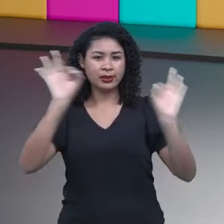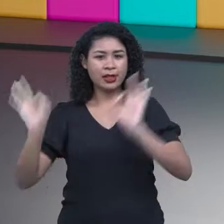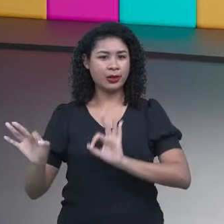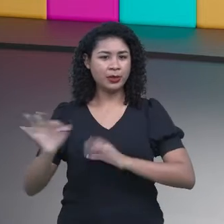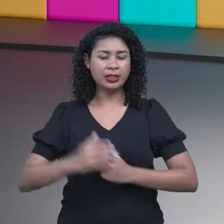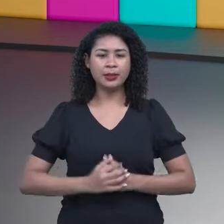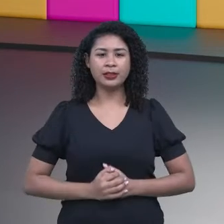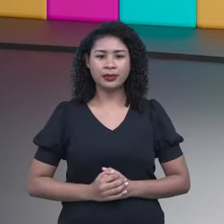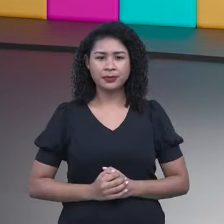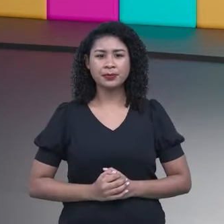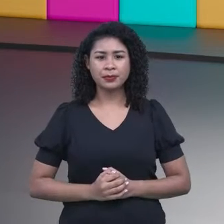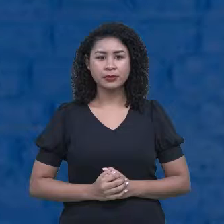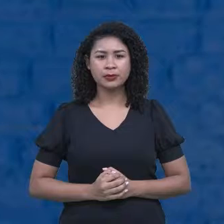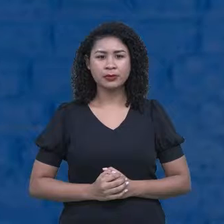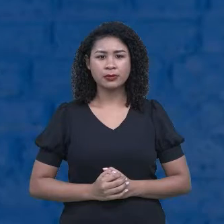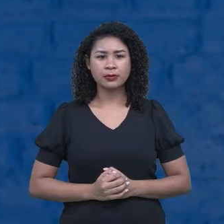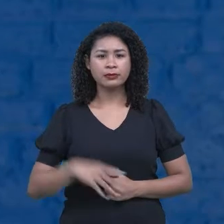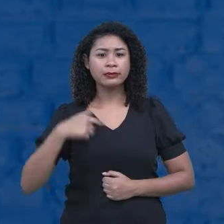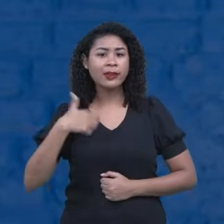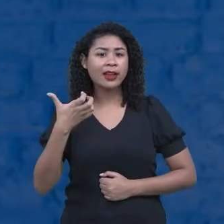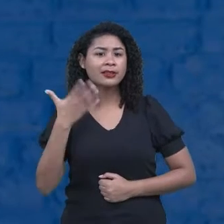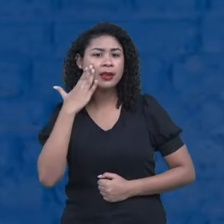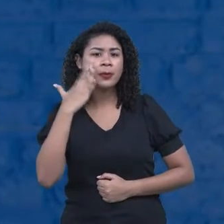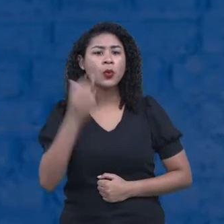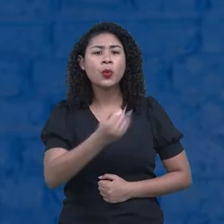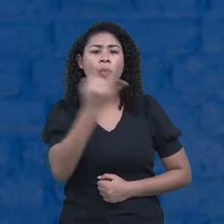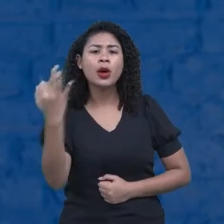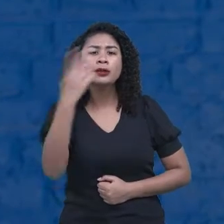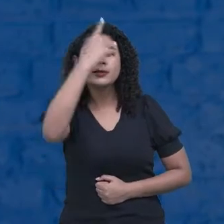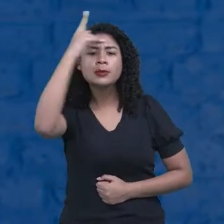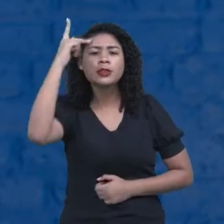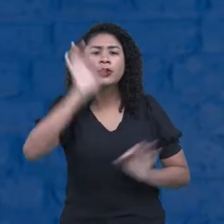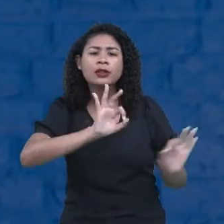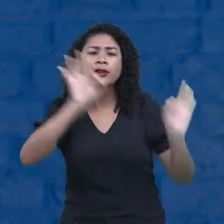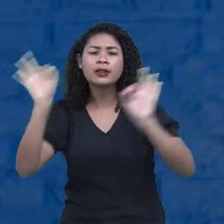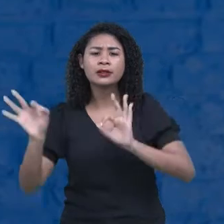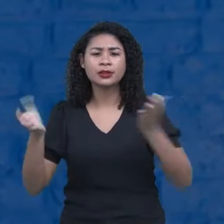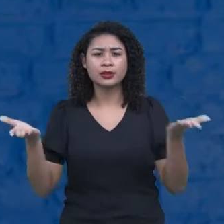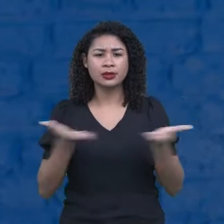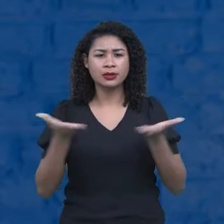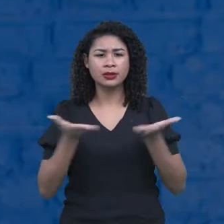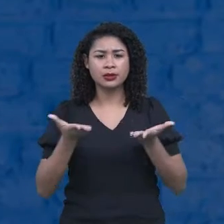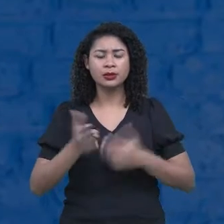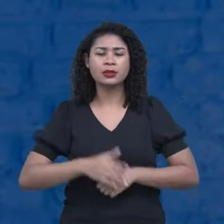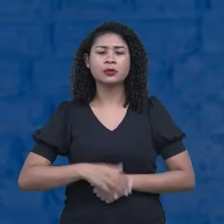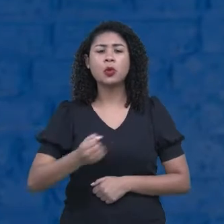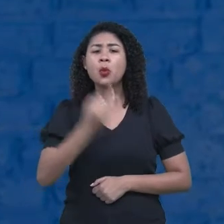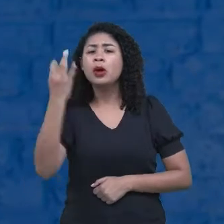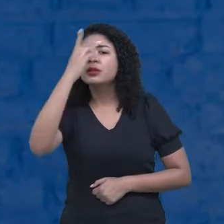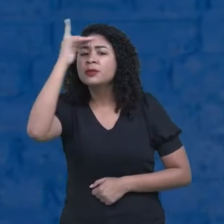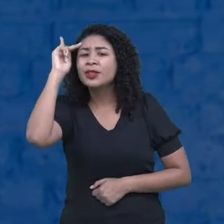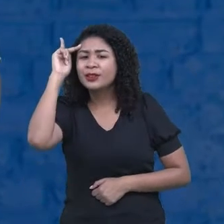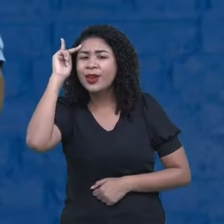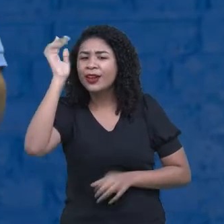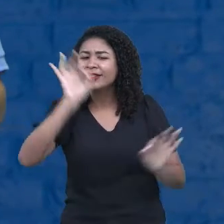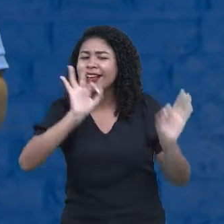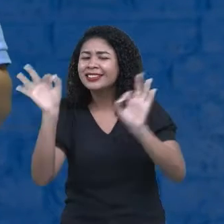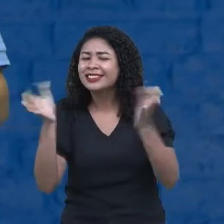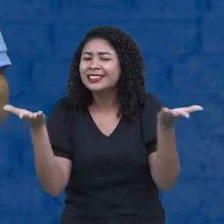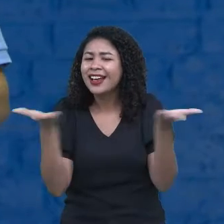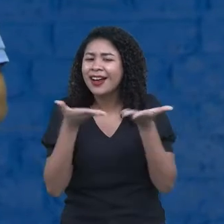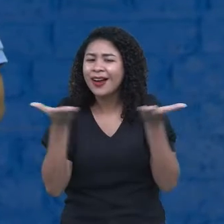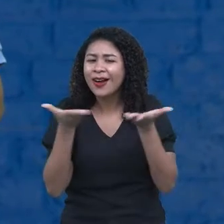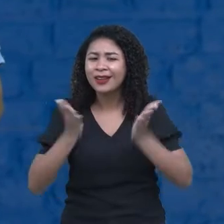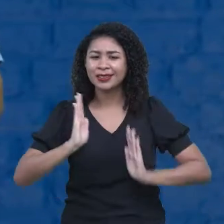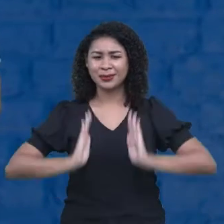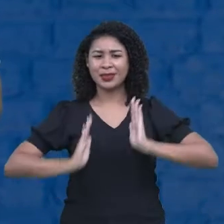vamos lá, dá um olá, que eu gostaria de saber quantos estão assistindo, quantos estão participando, certo? Da nossa, desse momento